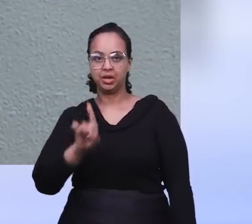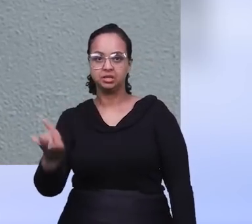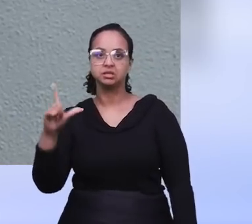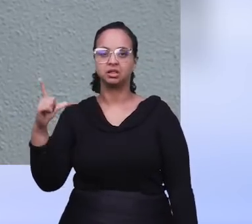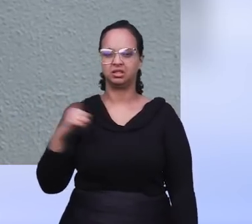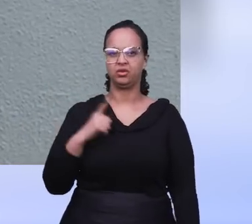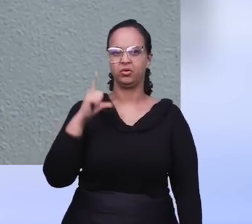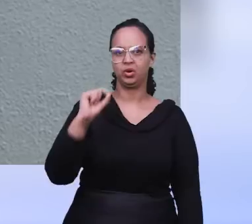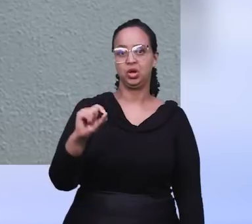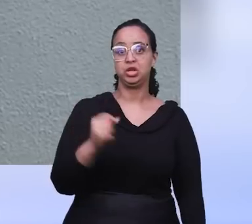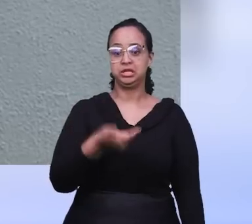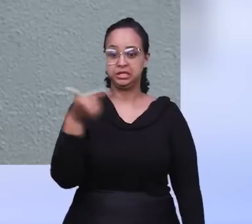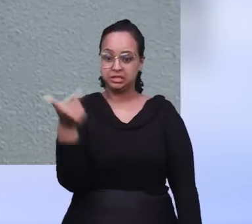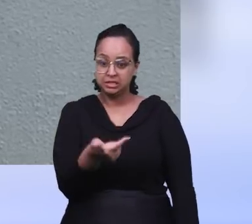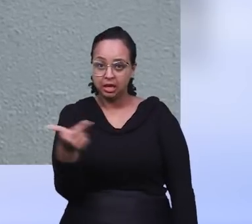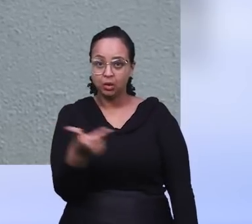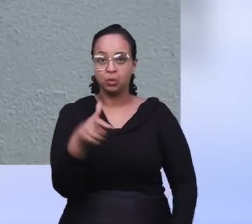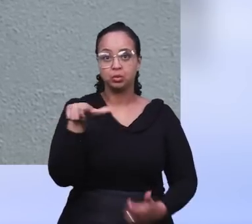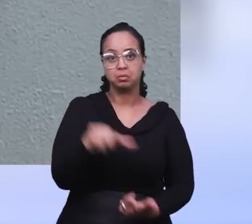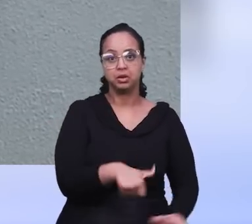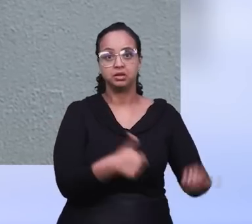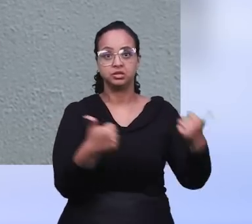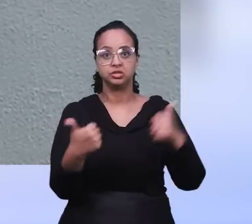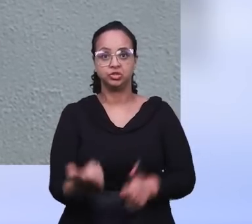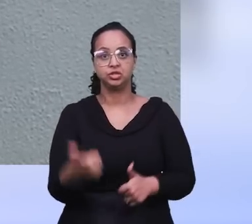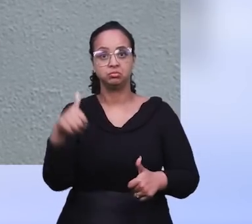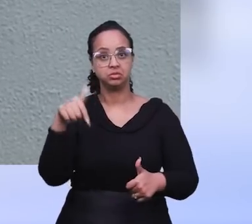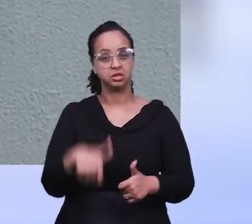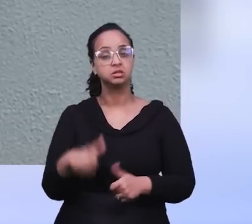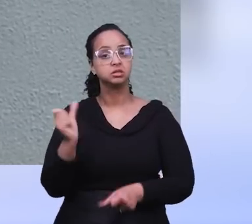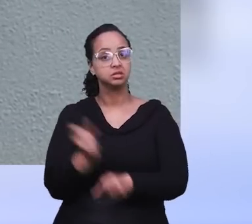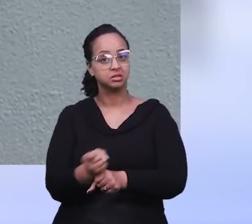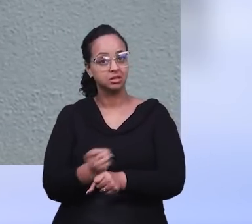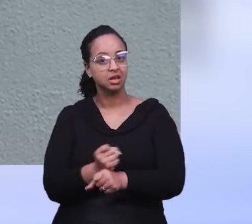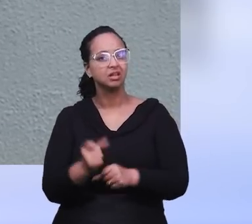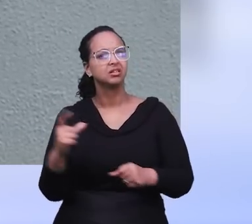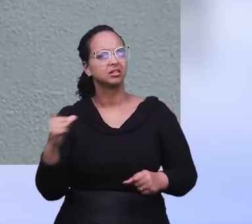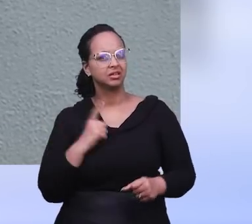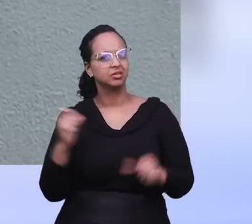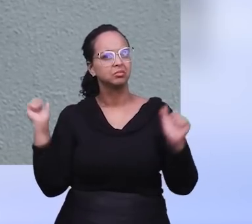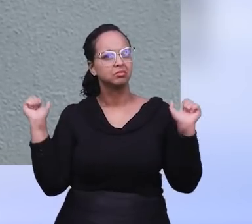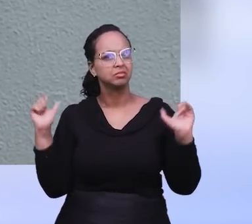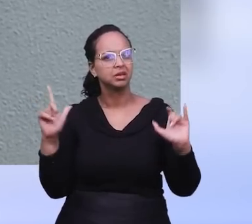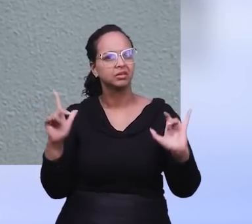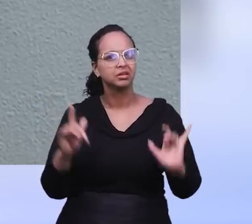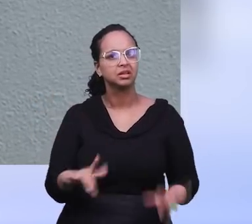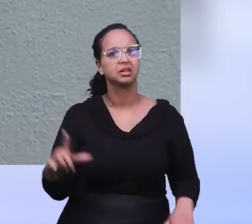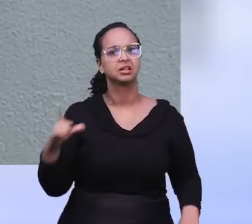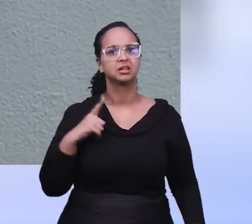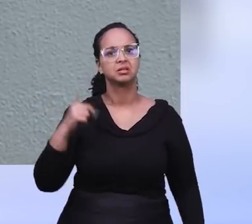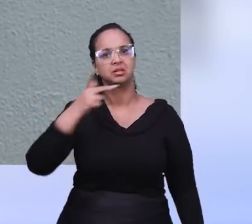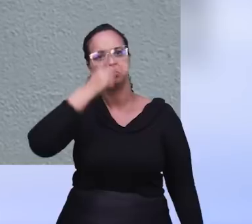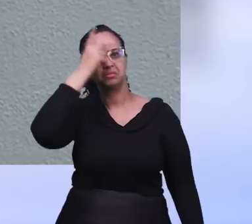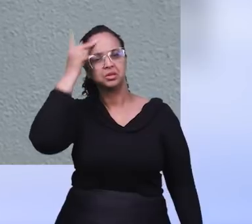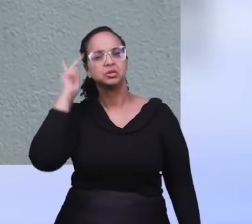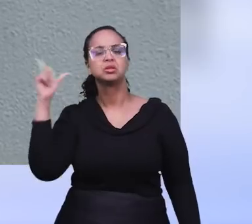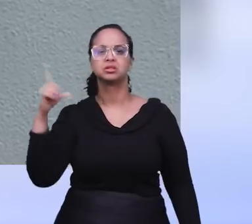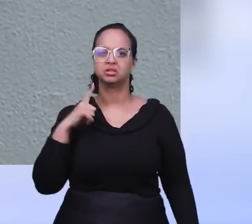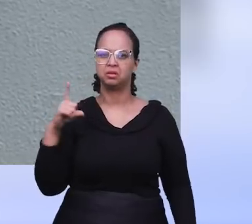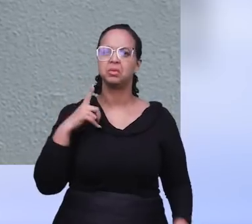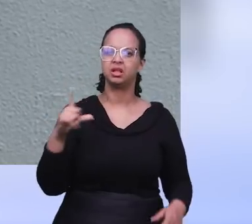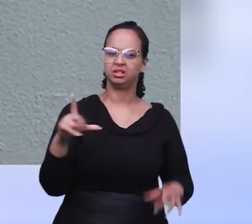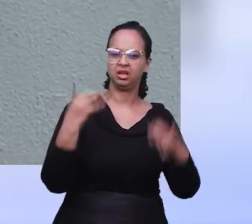este já é o segundo batismo do ano de 2023. Estamos alegres, muitas são as experiências escolhidas, onde tivemos irmãs